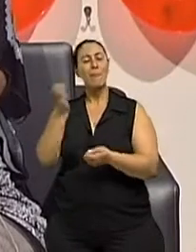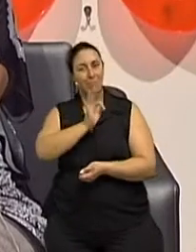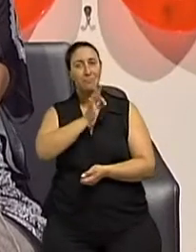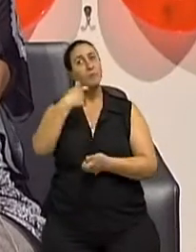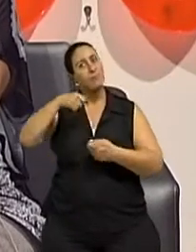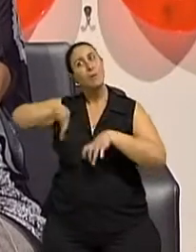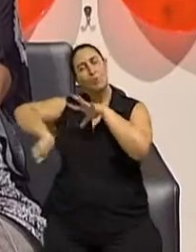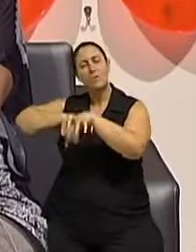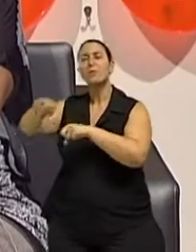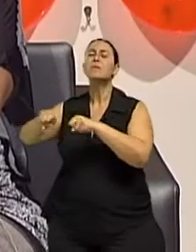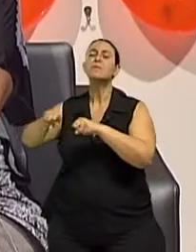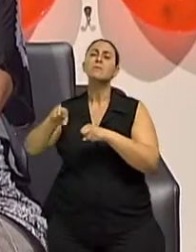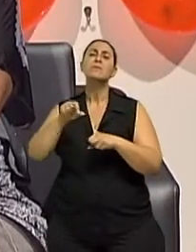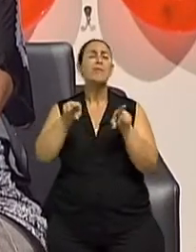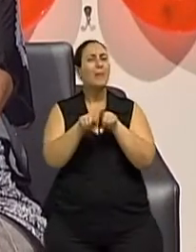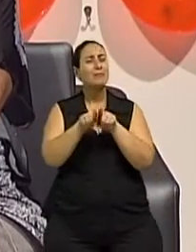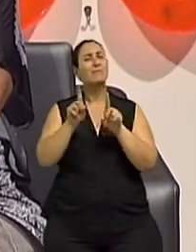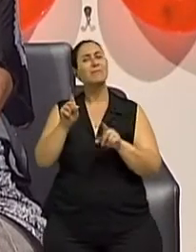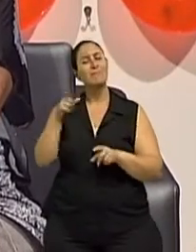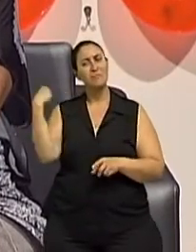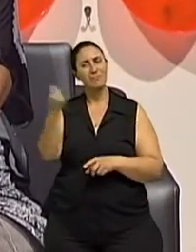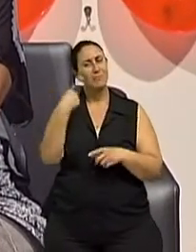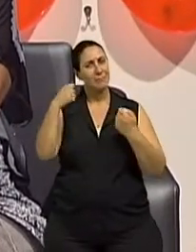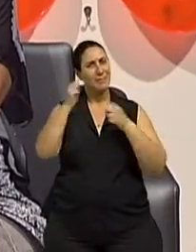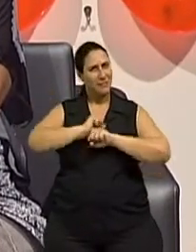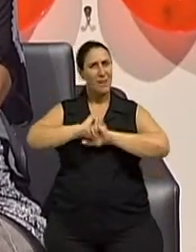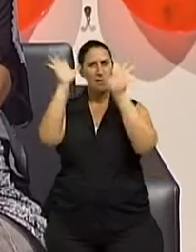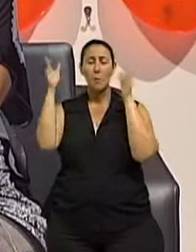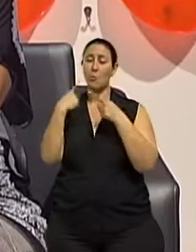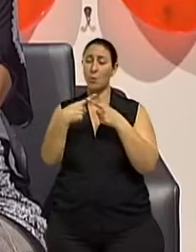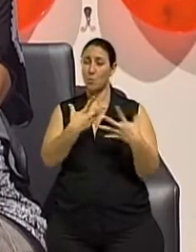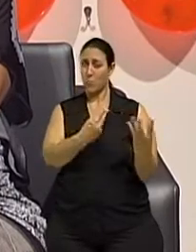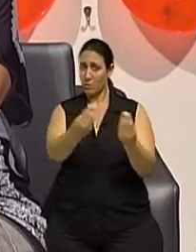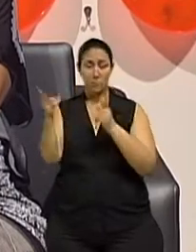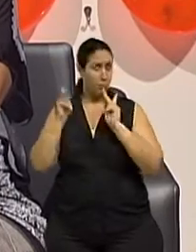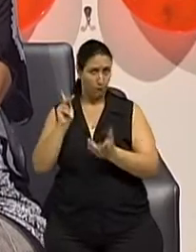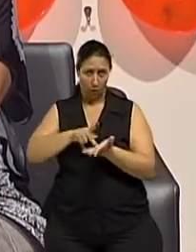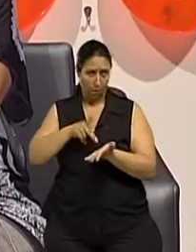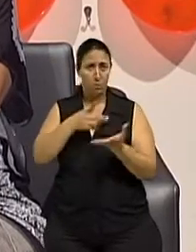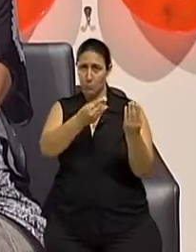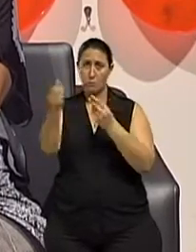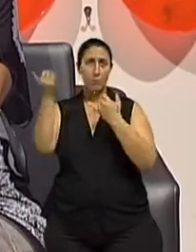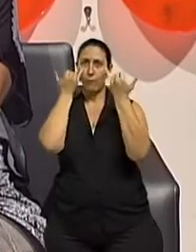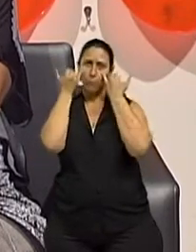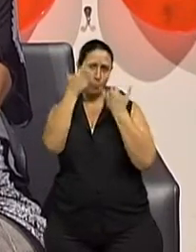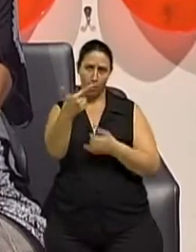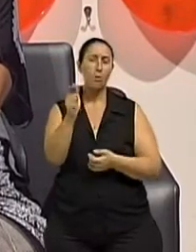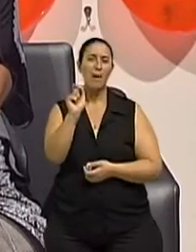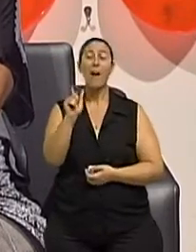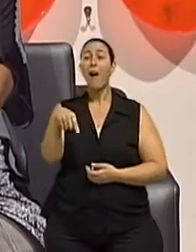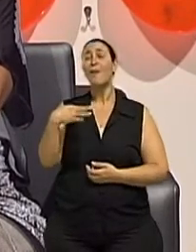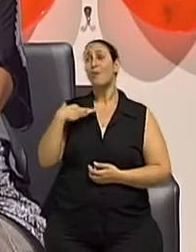ir buscar, né? Agora, a gente tem que esclarecer já no início, porque muitas pessoas, por incrível que pareça, ainda pensam assim, bom, ser